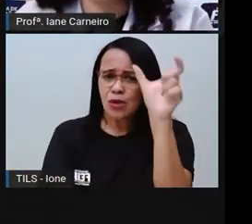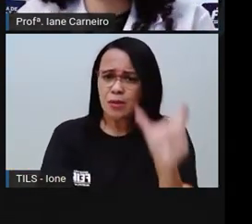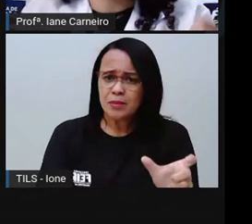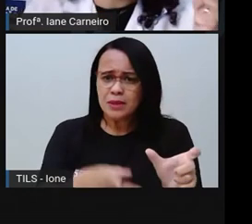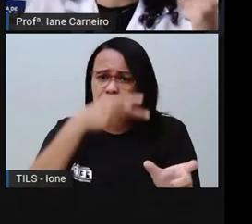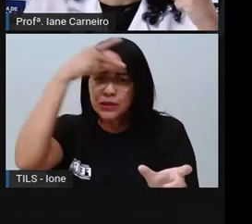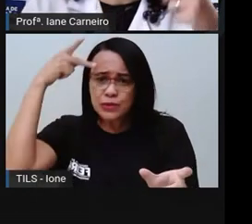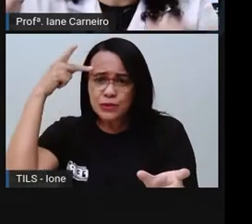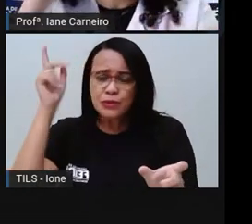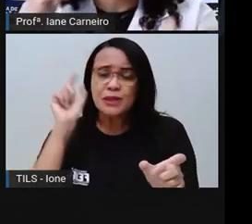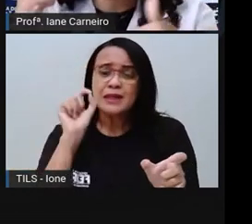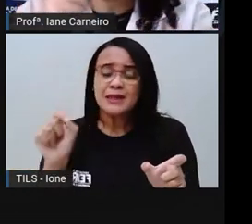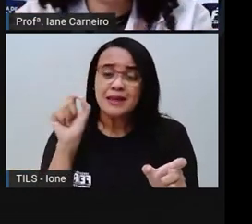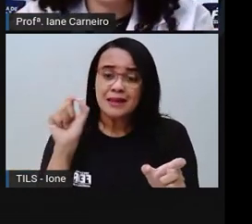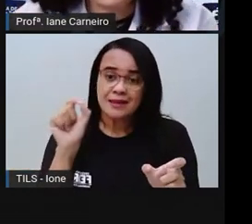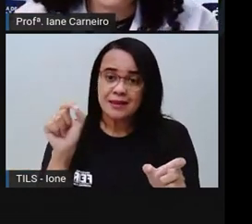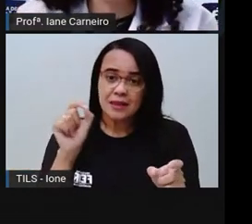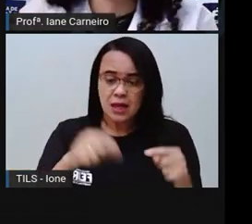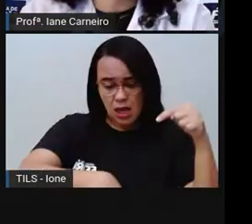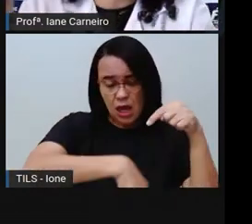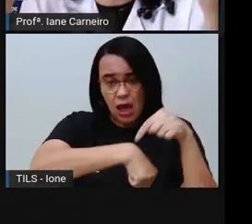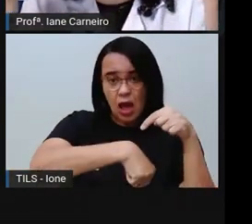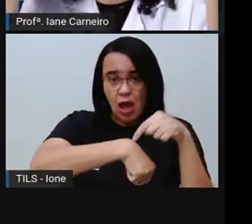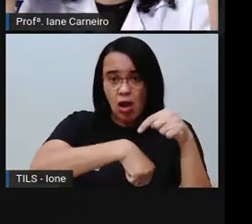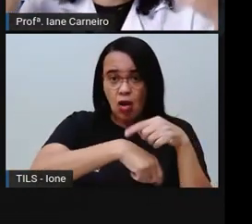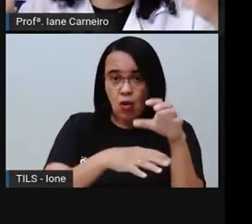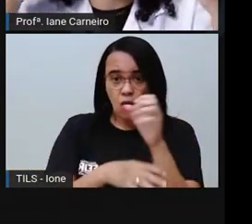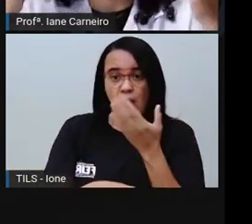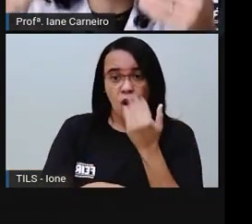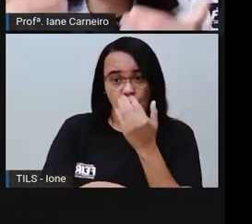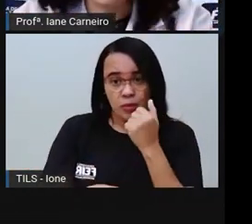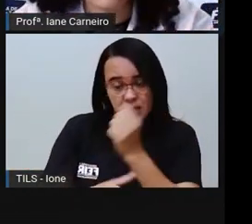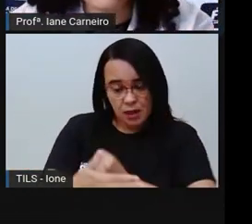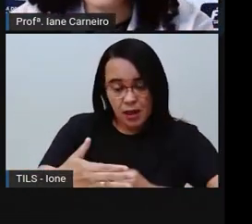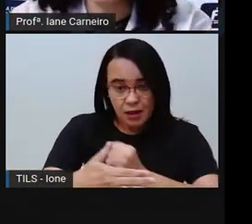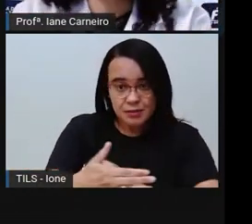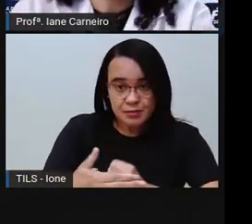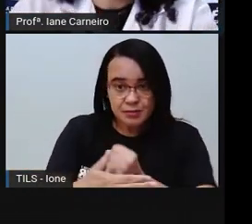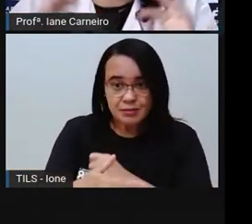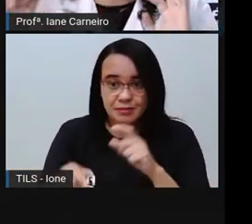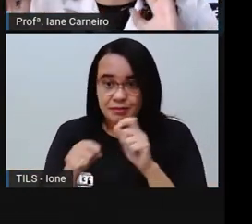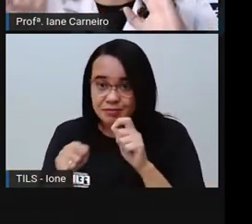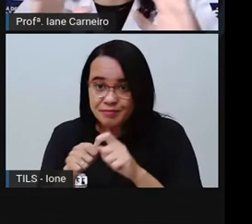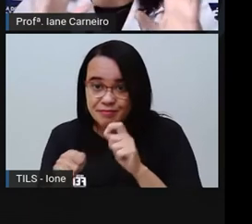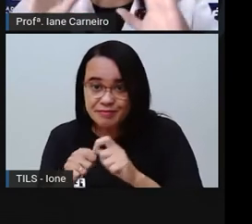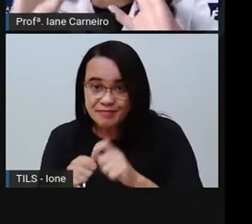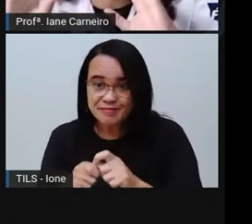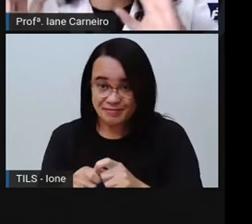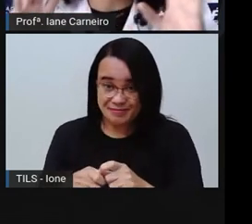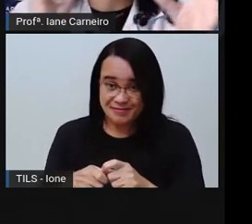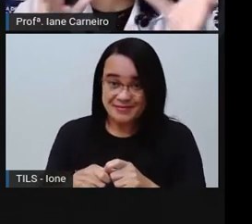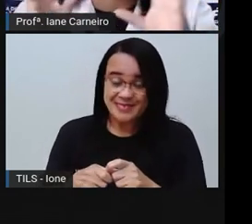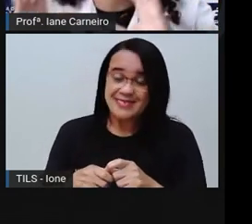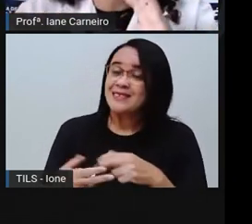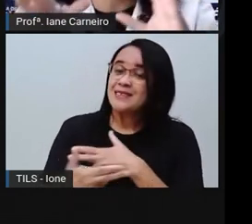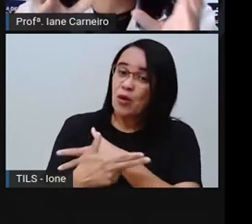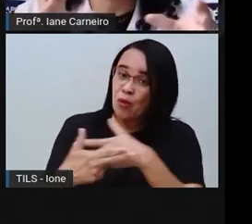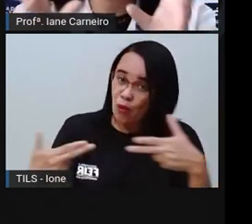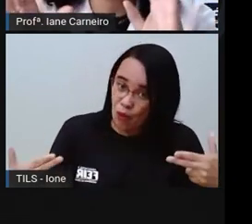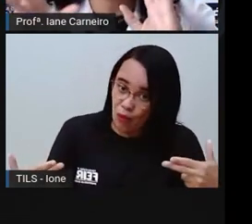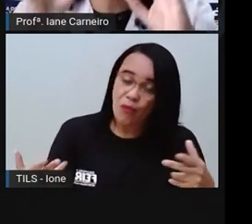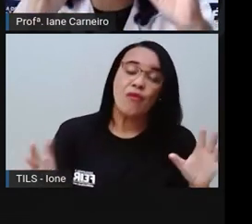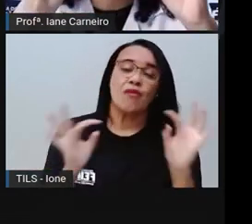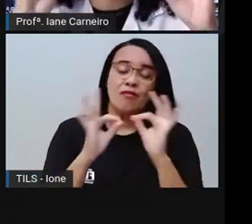atrasado na escola. Qual é o horário que vai preparar o almoço, pra quando chegar, o almoço tá prontinho. Então, são coisas que as famílias